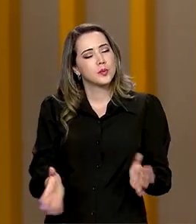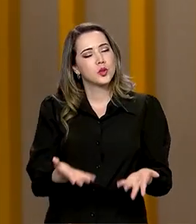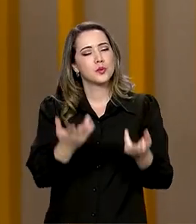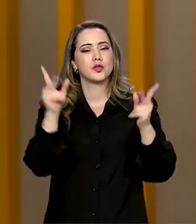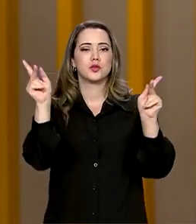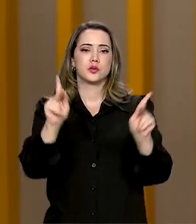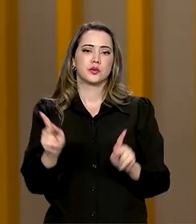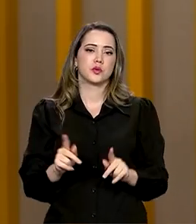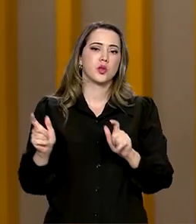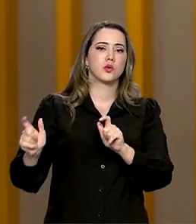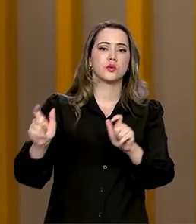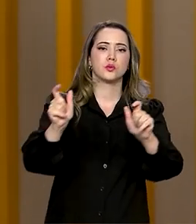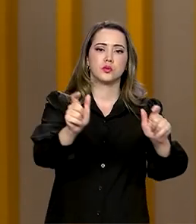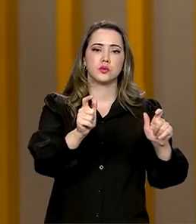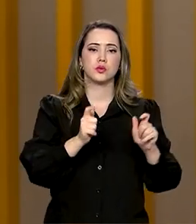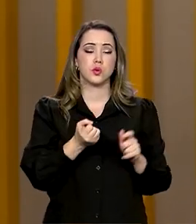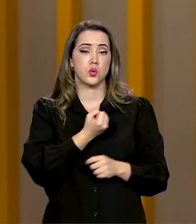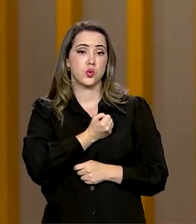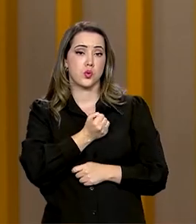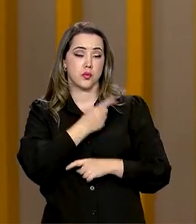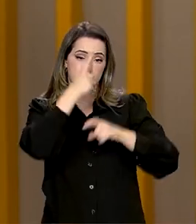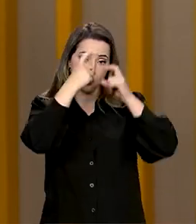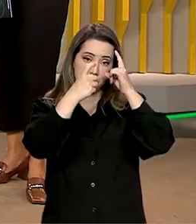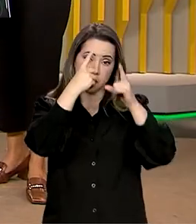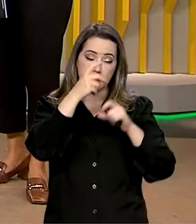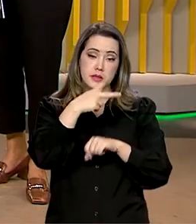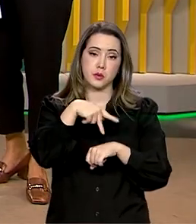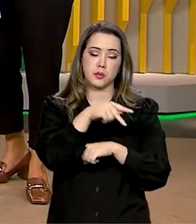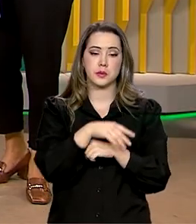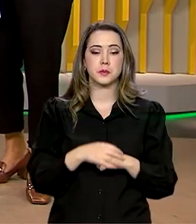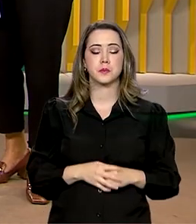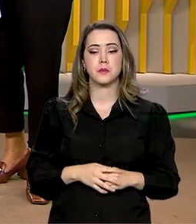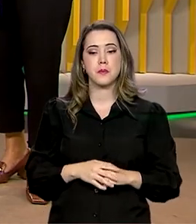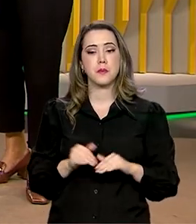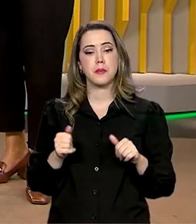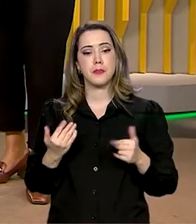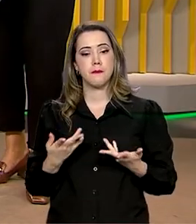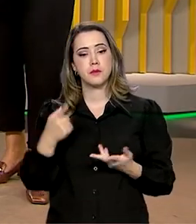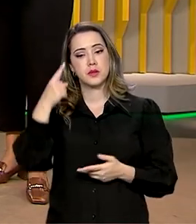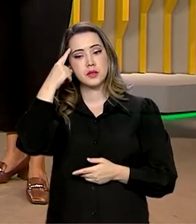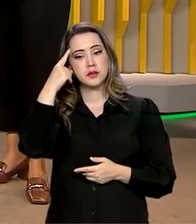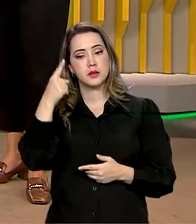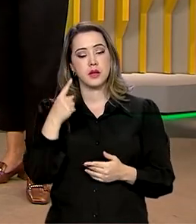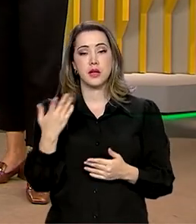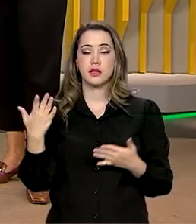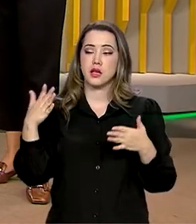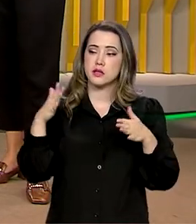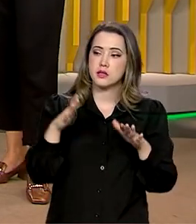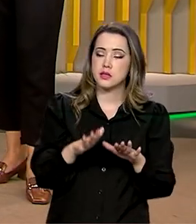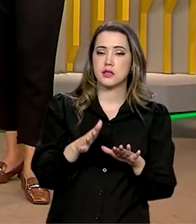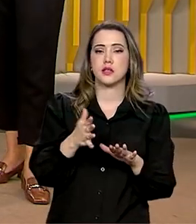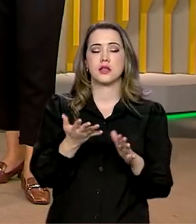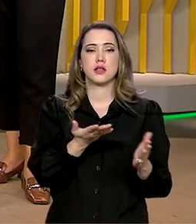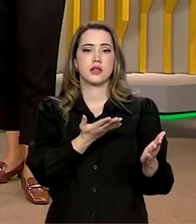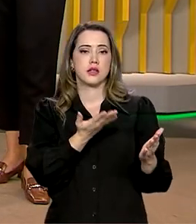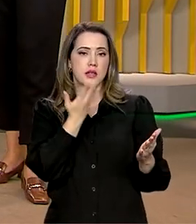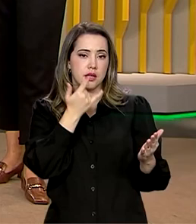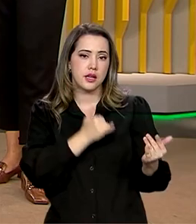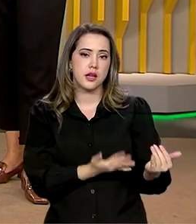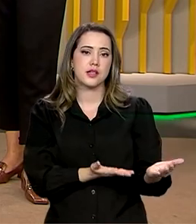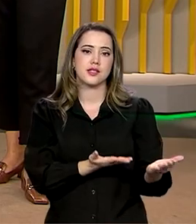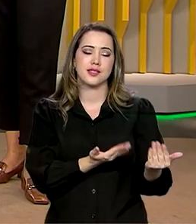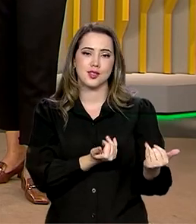a paz em locais com altos índices de violência no país. É, Roberto, a ideia é inserir crianças e jovens no meio